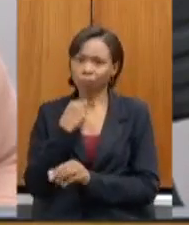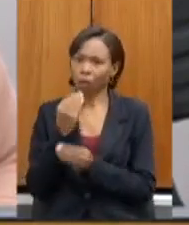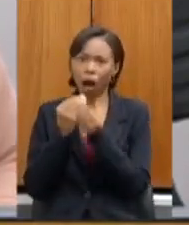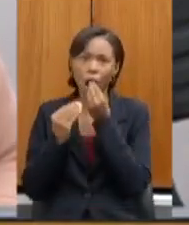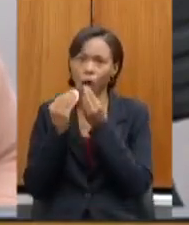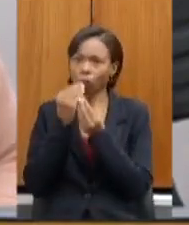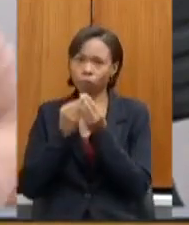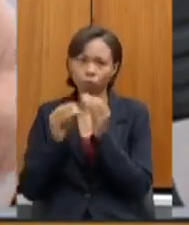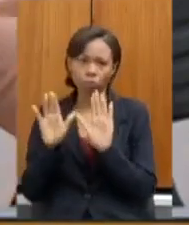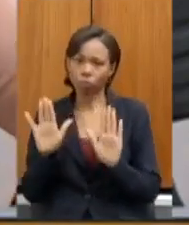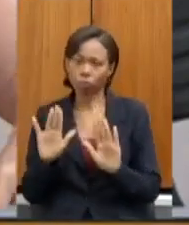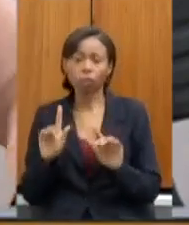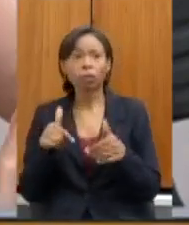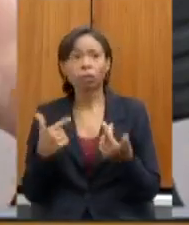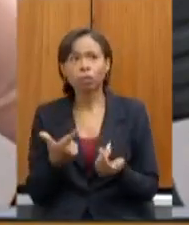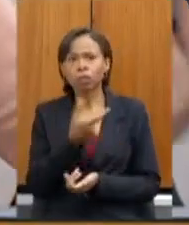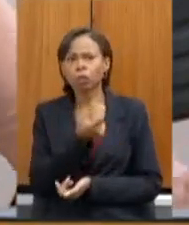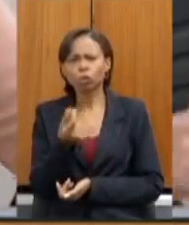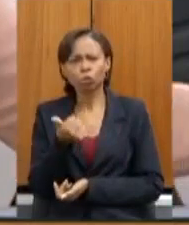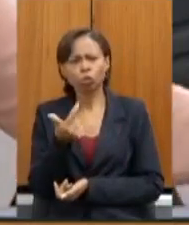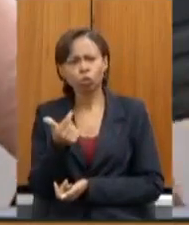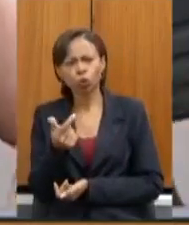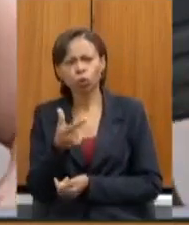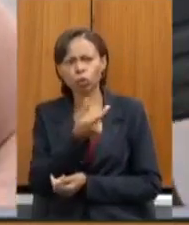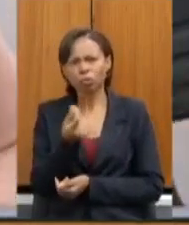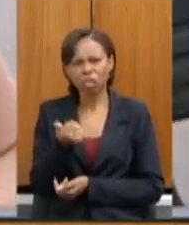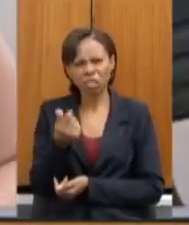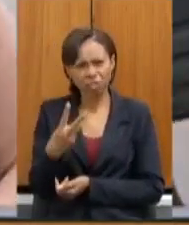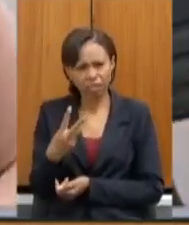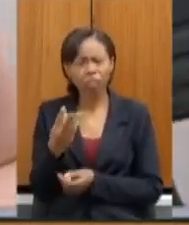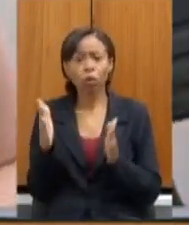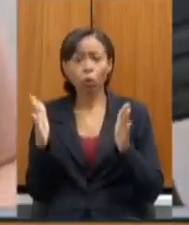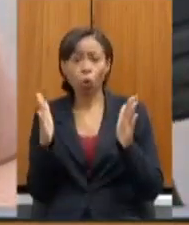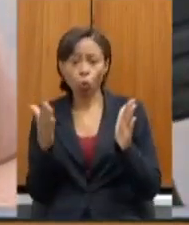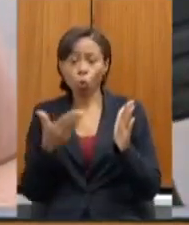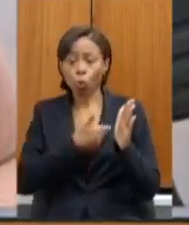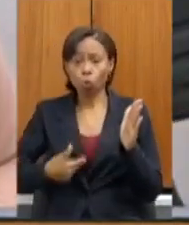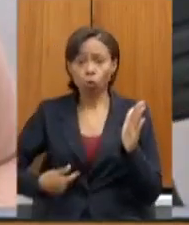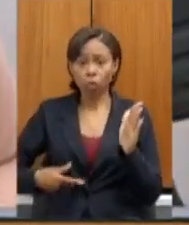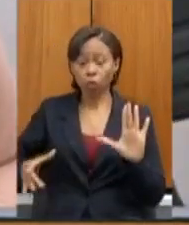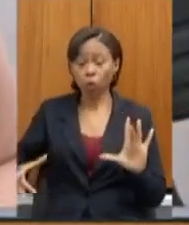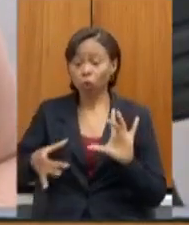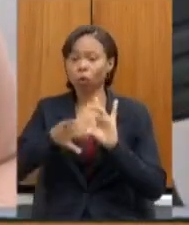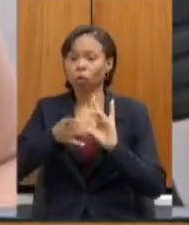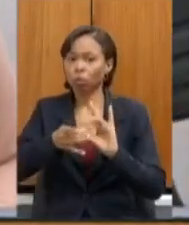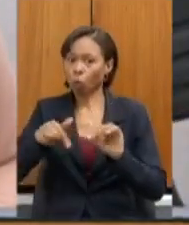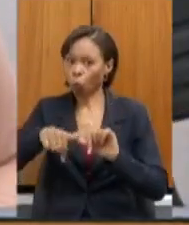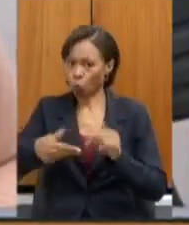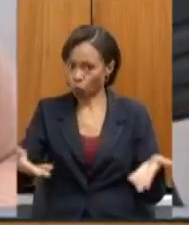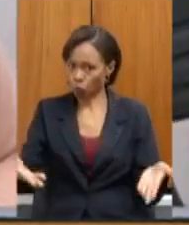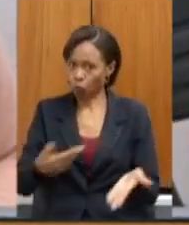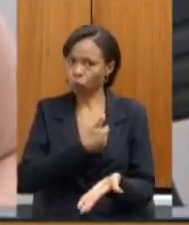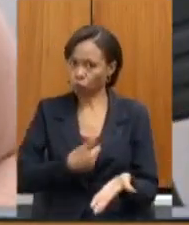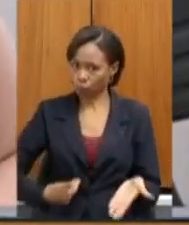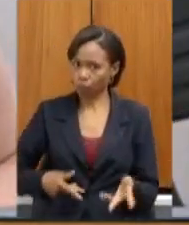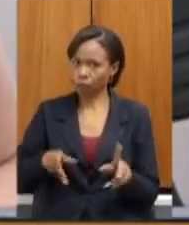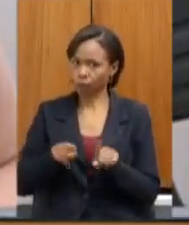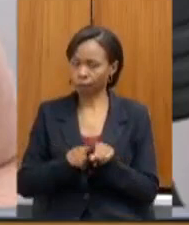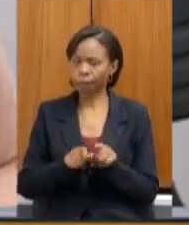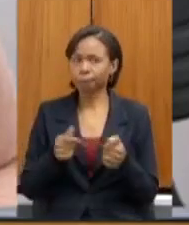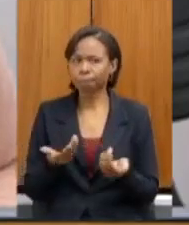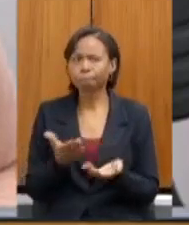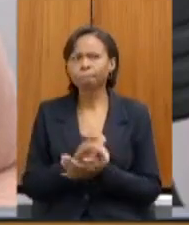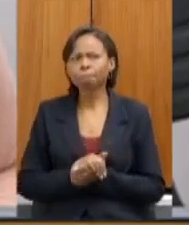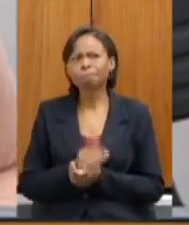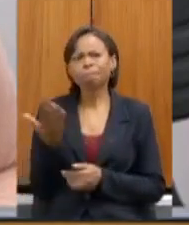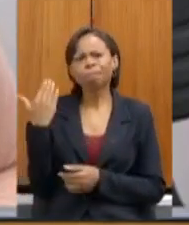2013 é o governo que compõe o atual governo do estado na época a gente tinha relatos de